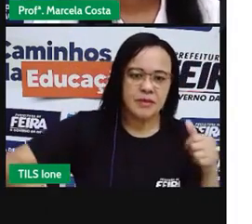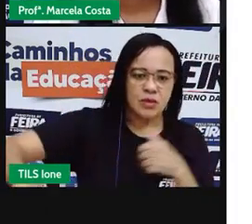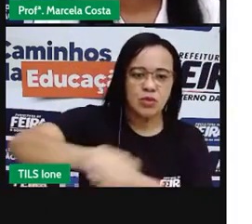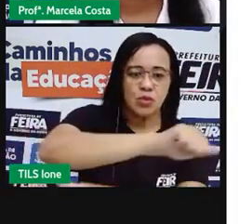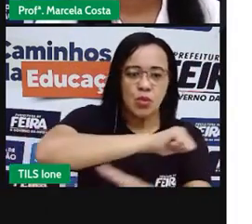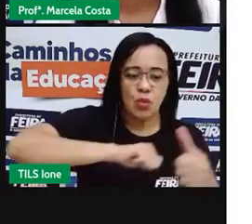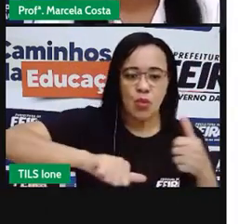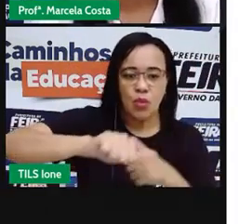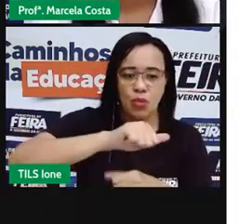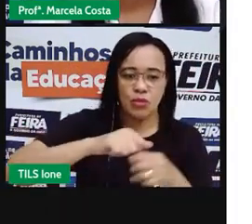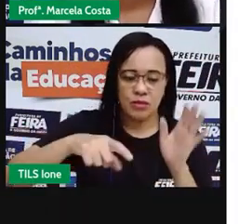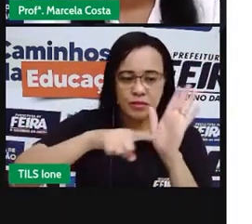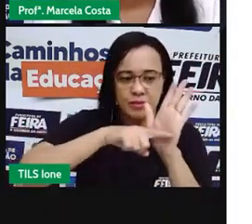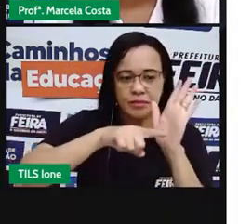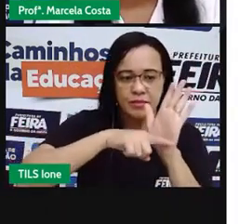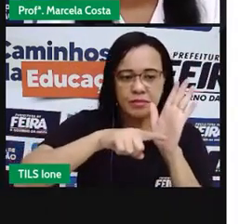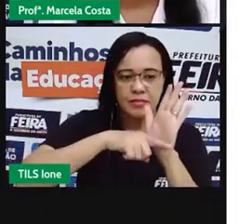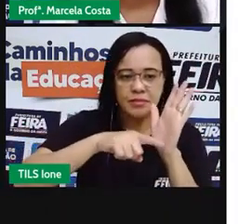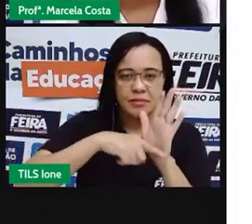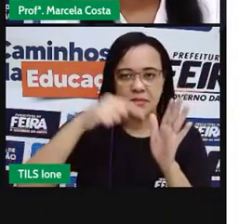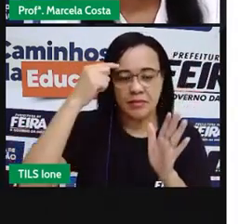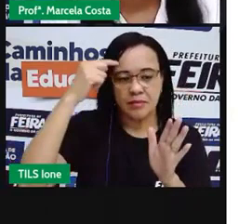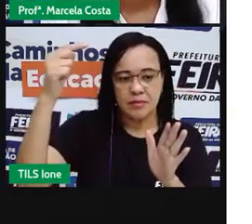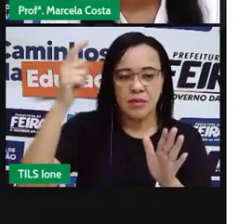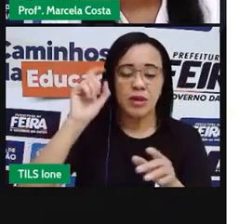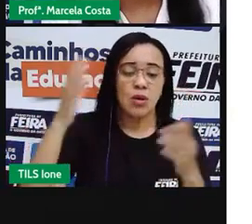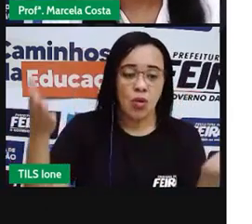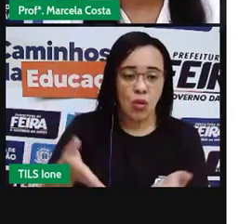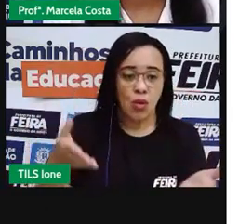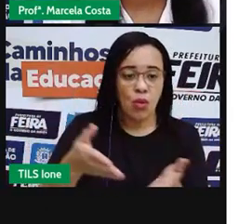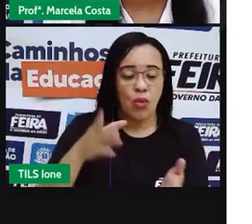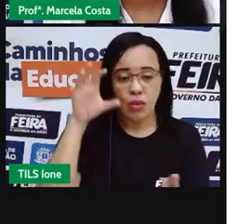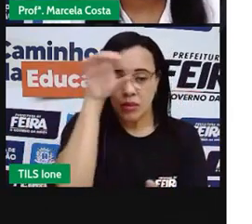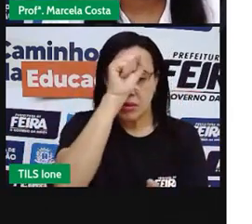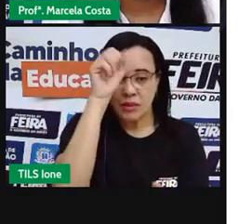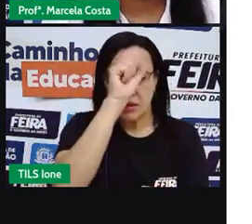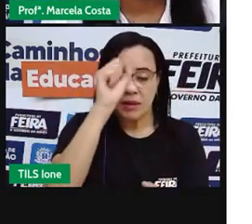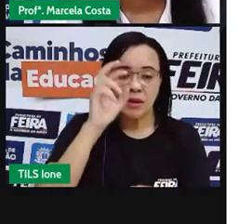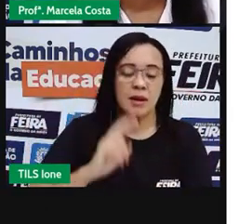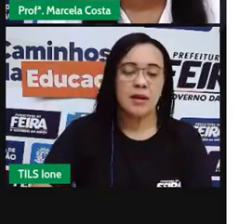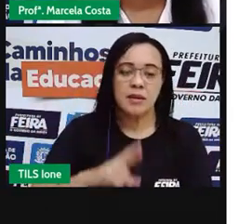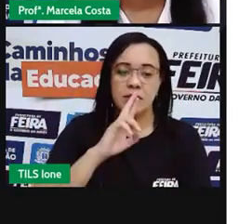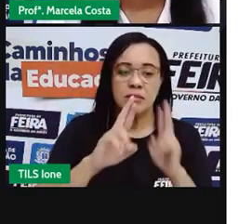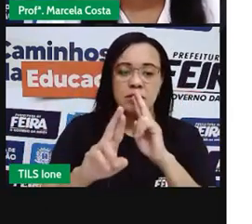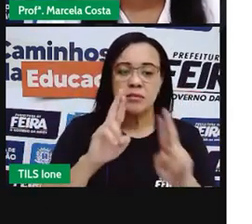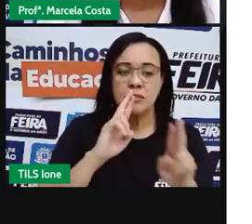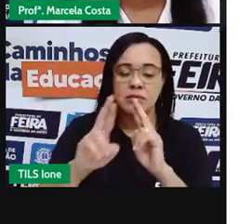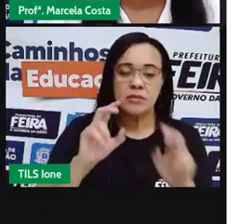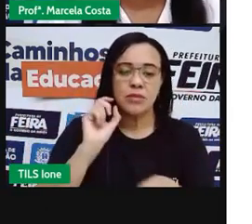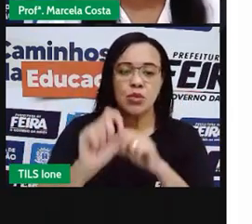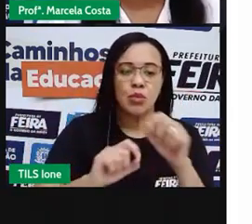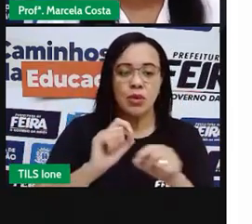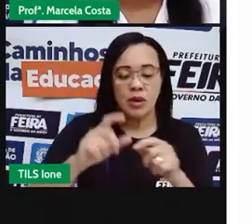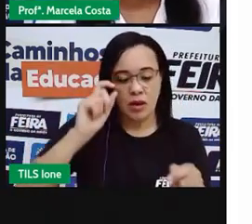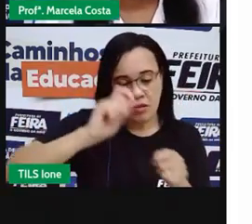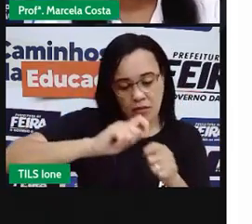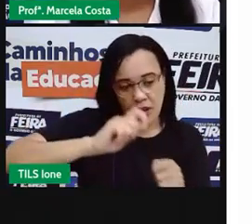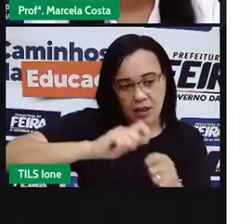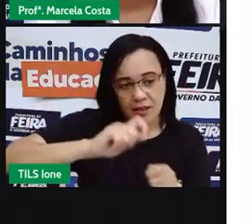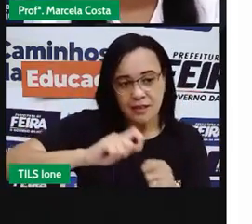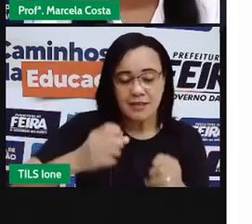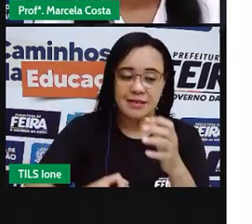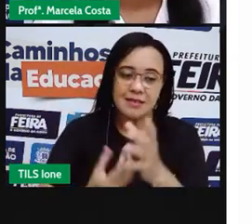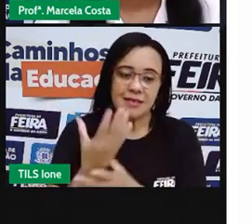Qual é aula de hoje, pensado? Você não aprendeu a resolver e a elaborar para a primeira de